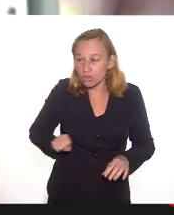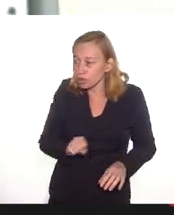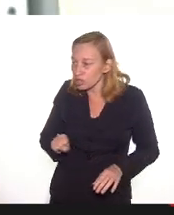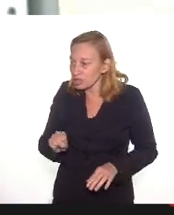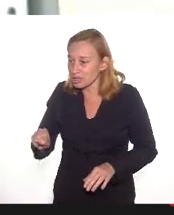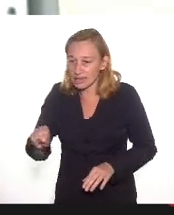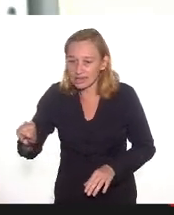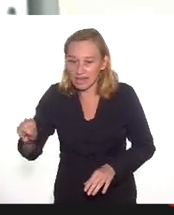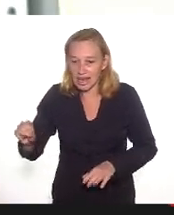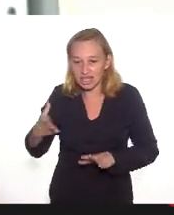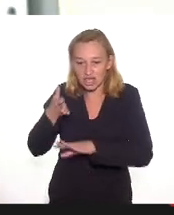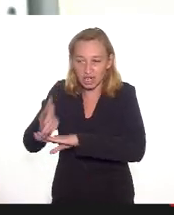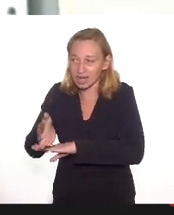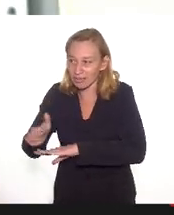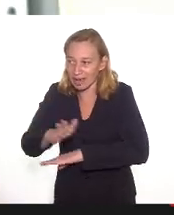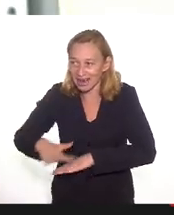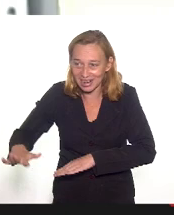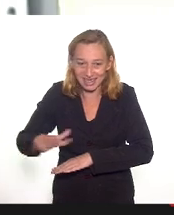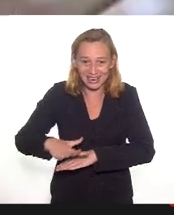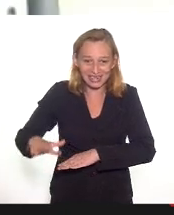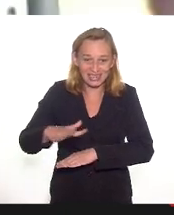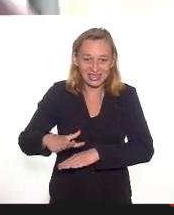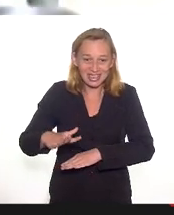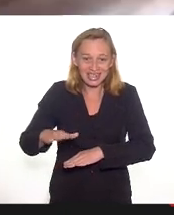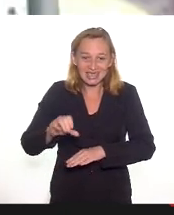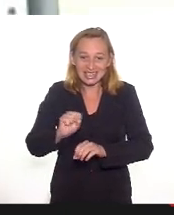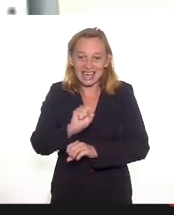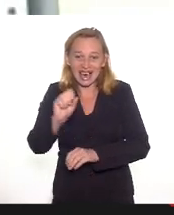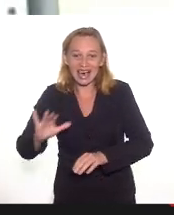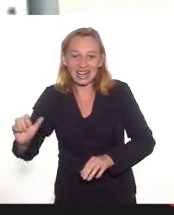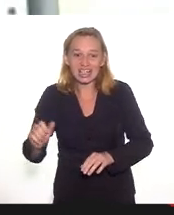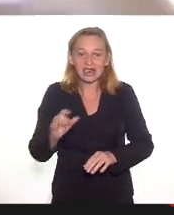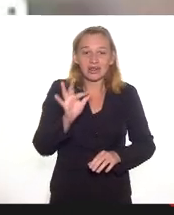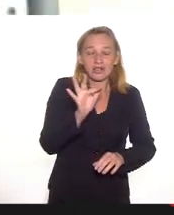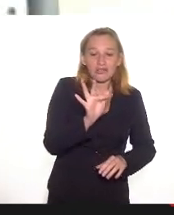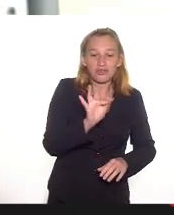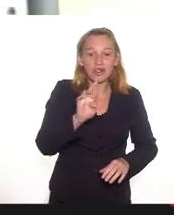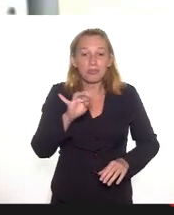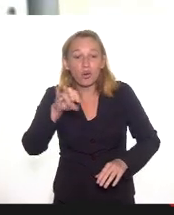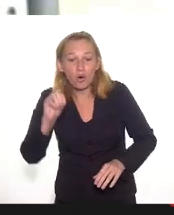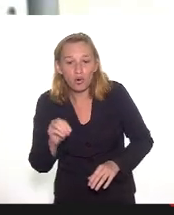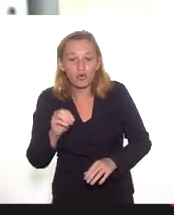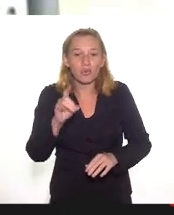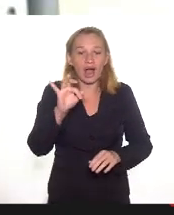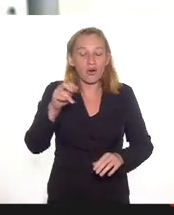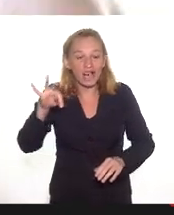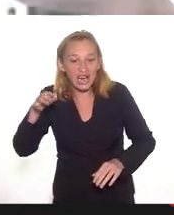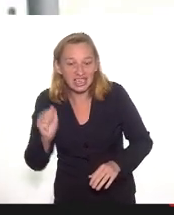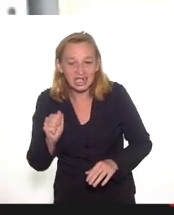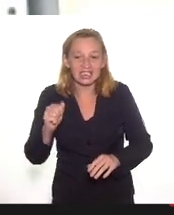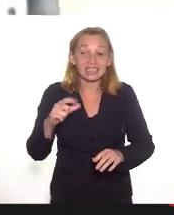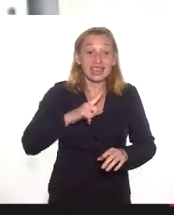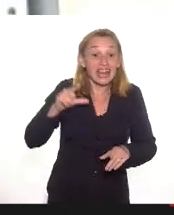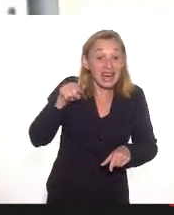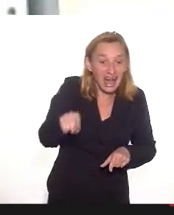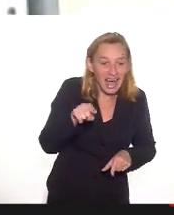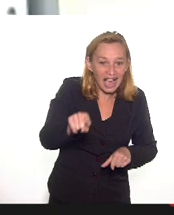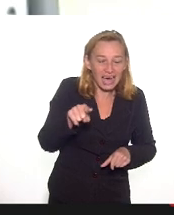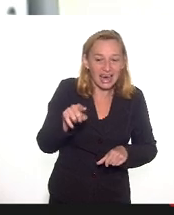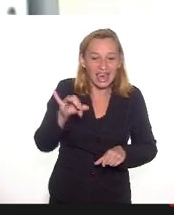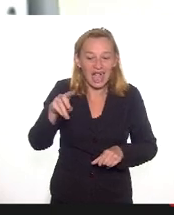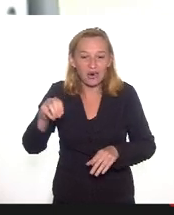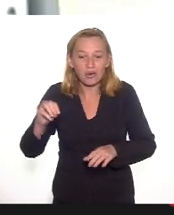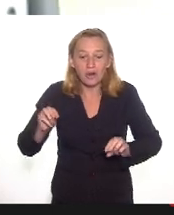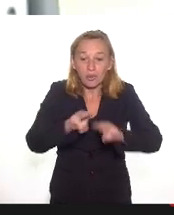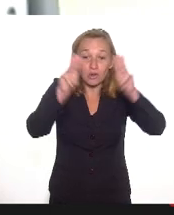ali na região serrana, Friburgo, Pedro de Alcântara, tem lá o Ecomuseu